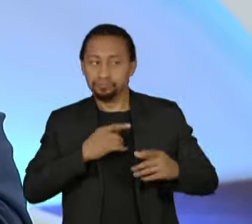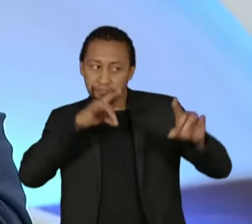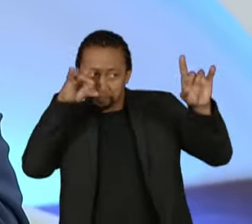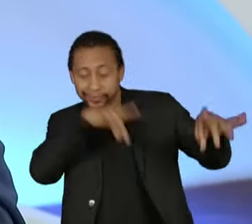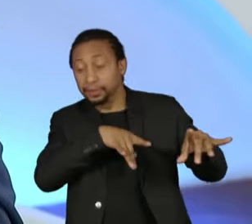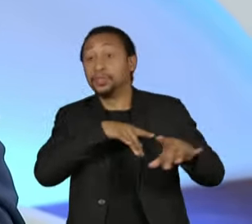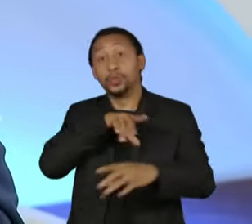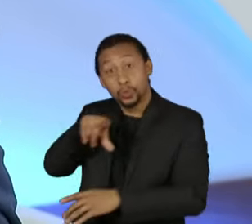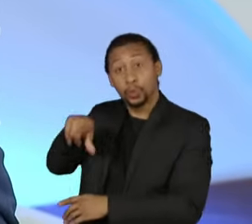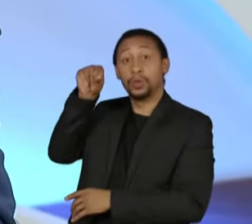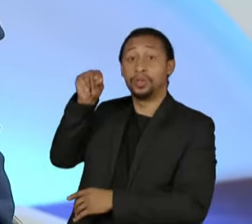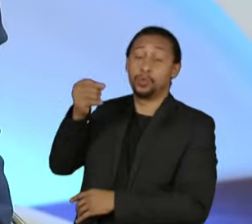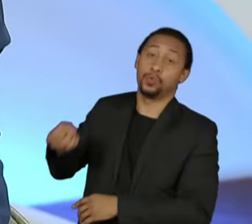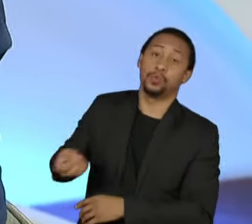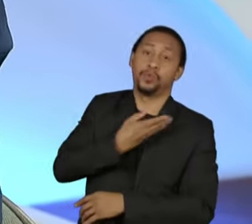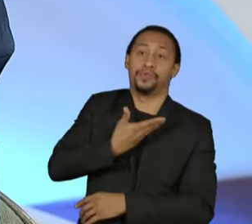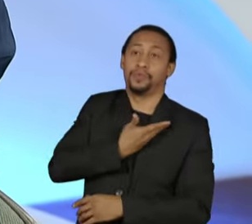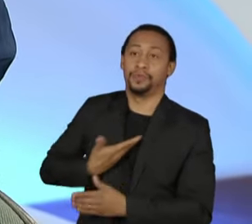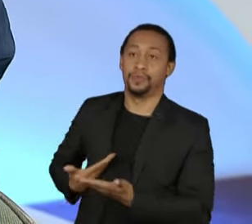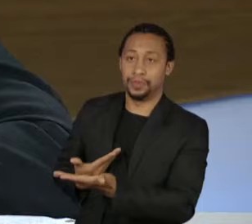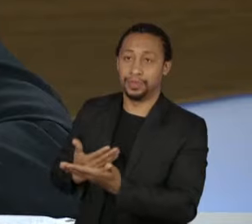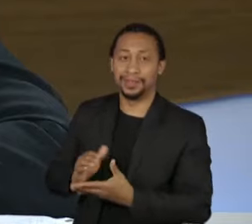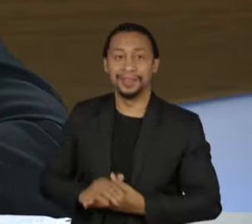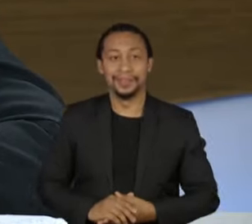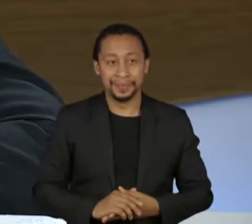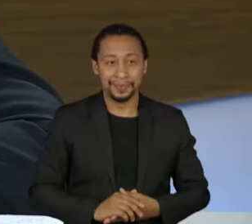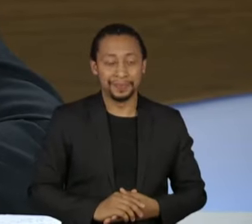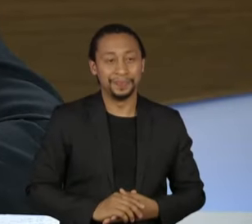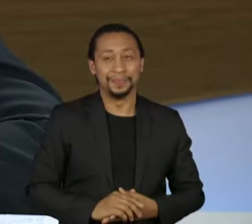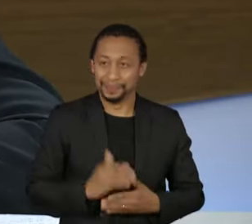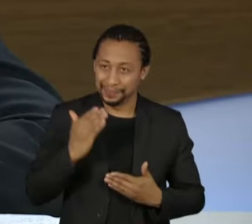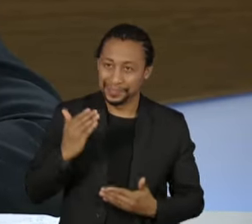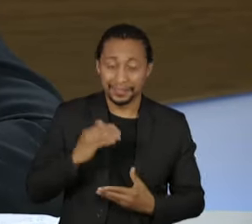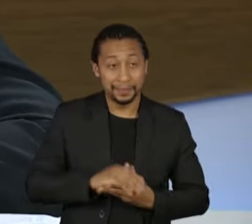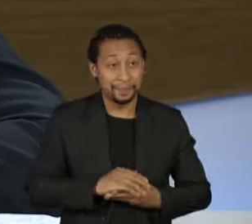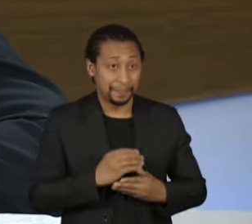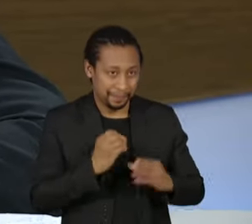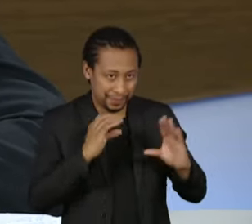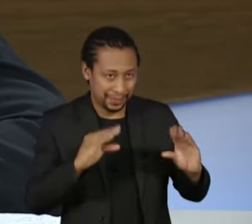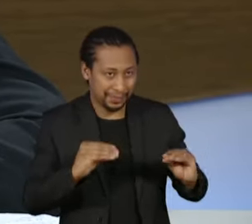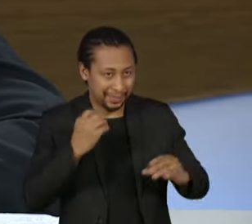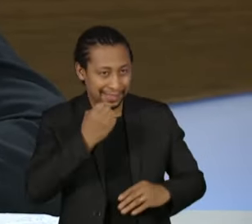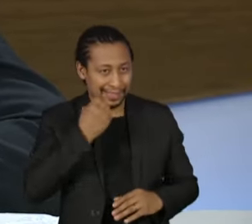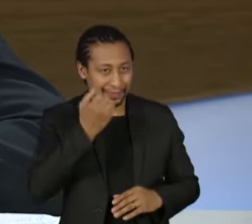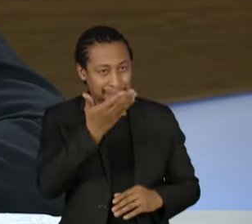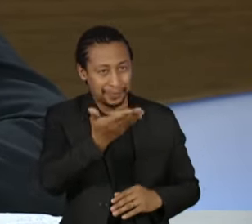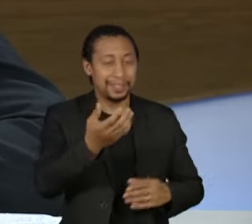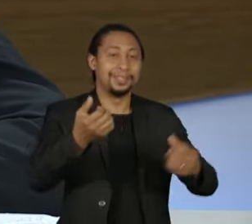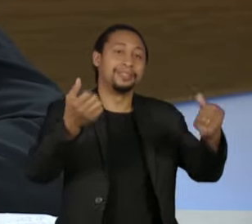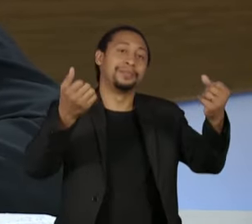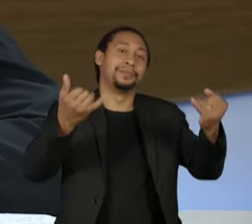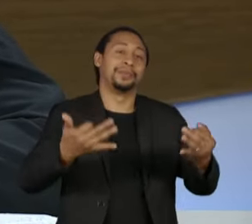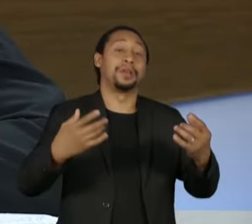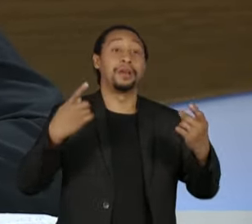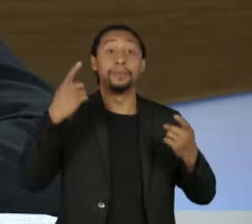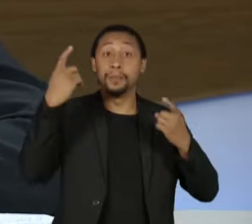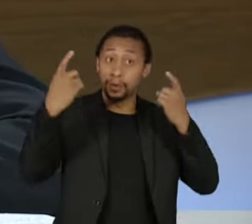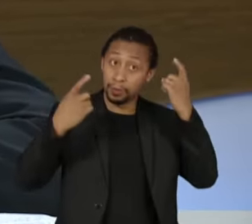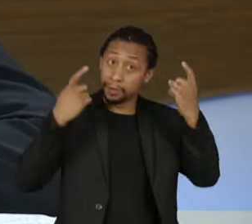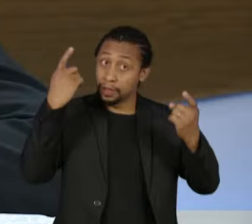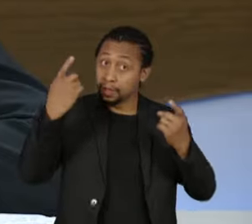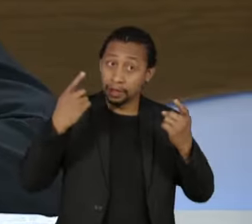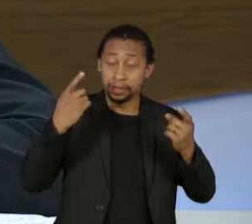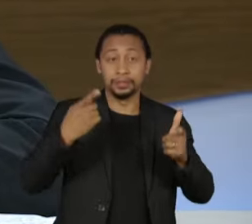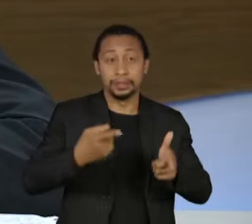principalmente de quem mais precisa. Obrigado, senador. Boa noite, governador. O senhor falou agora há pouco sobre essa preocupação com a dívida, com a